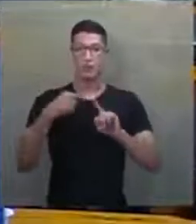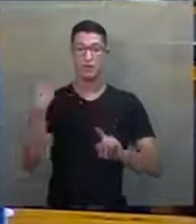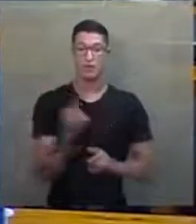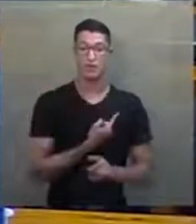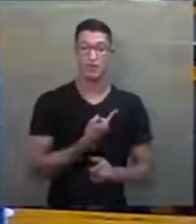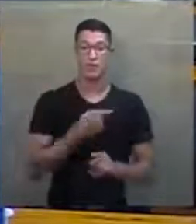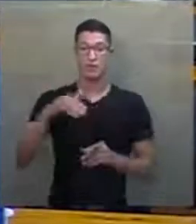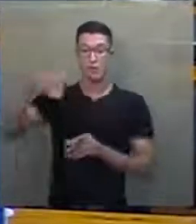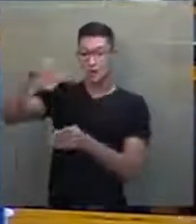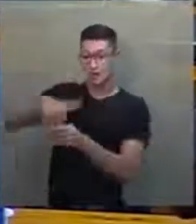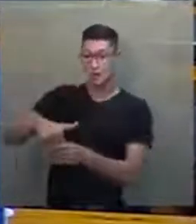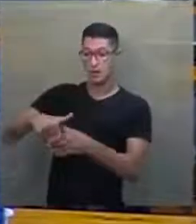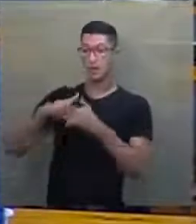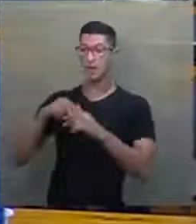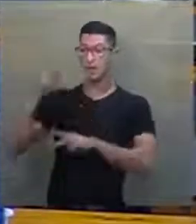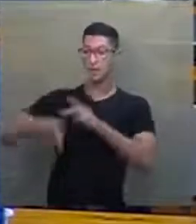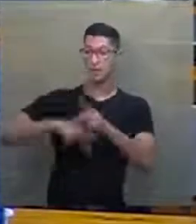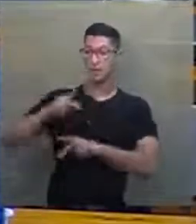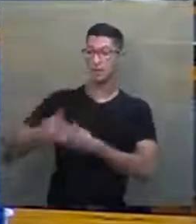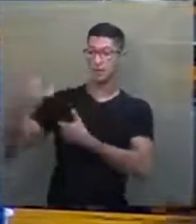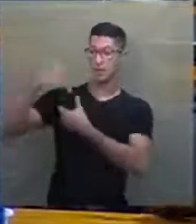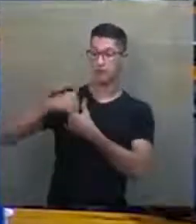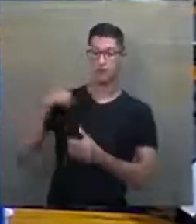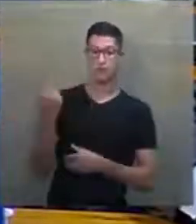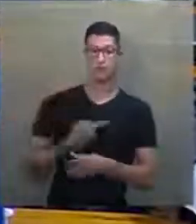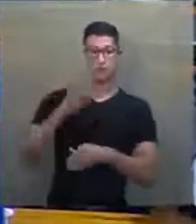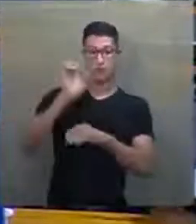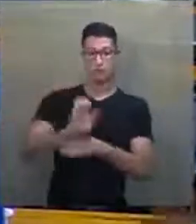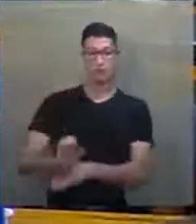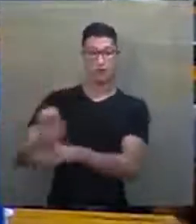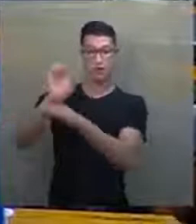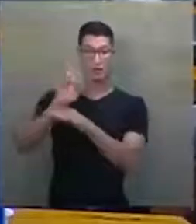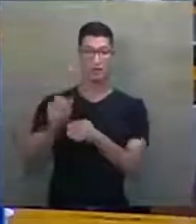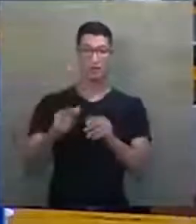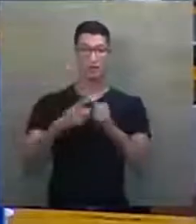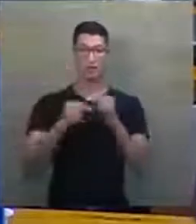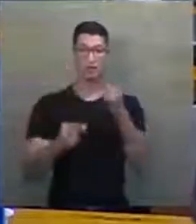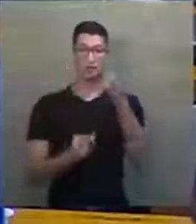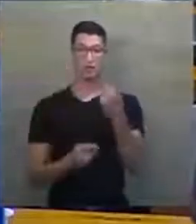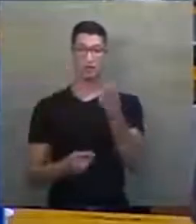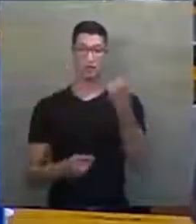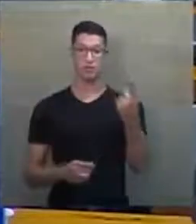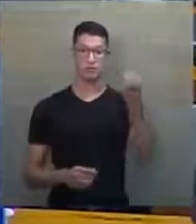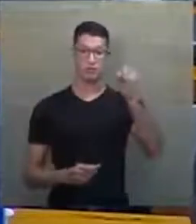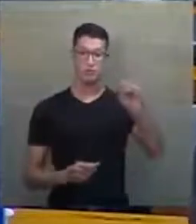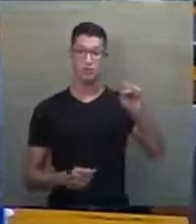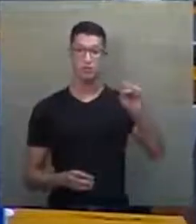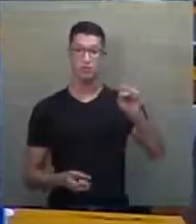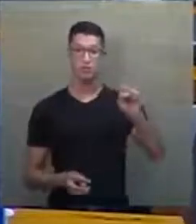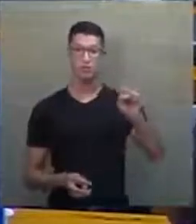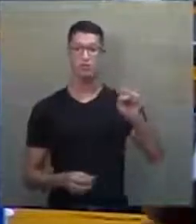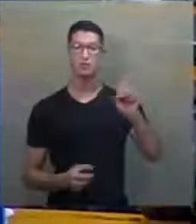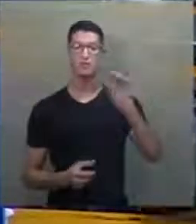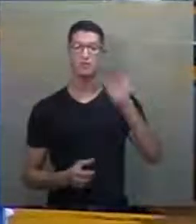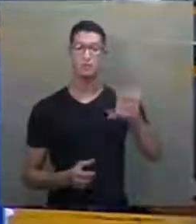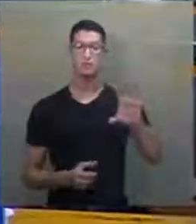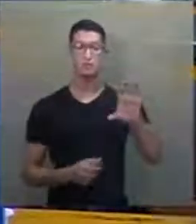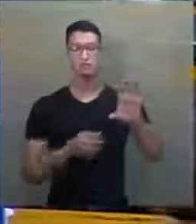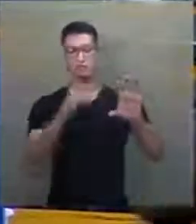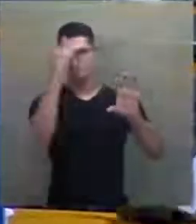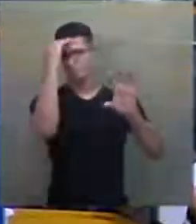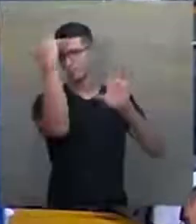nós fomos eleitos pelo povo, no nosso Estado. E o artigo 118 está sendo